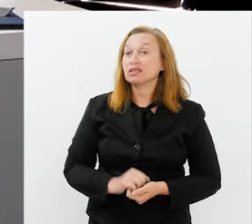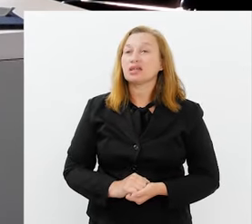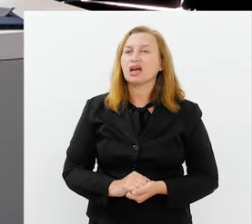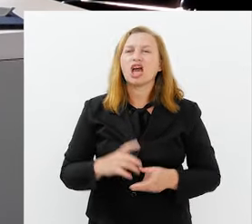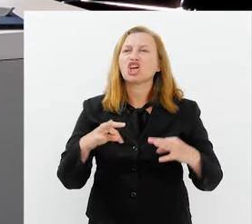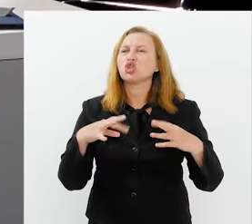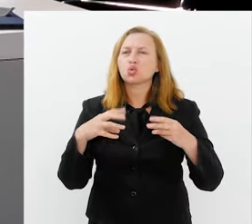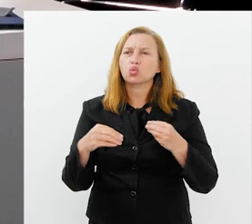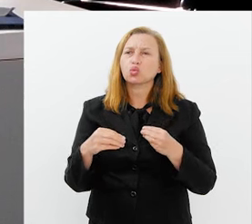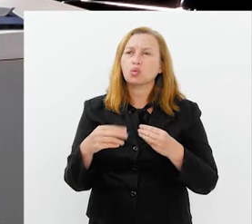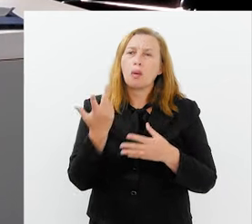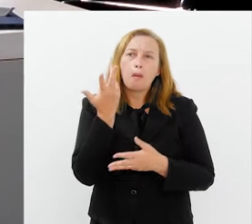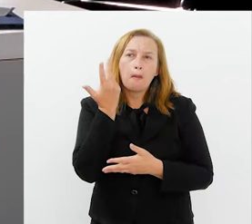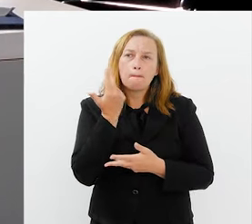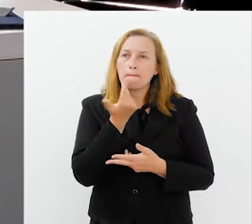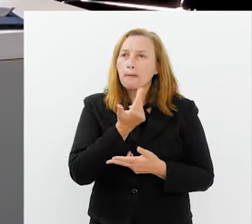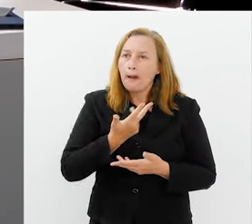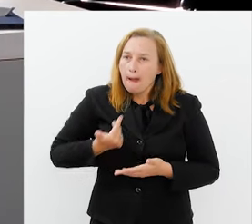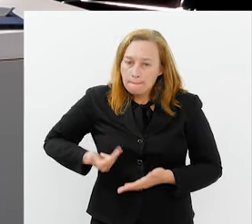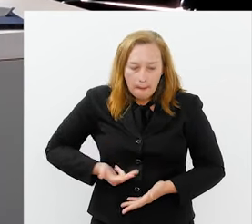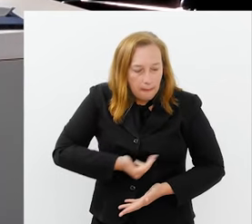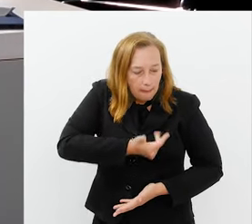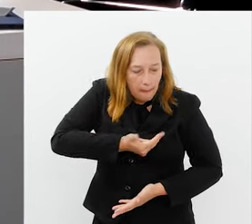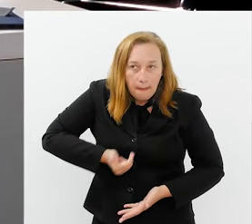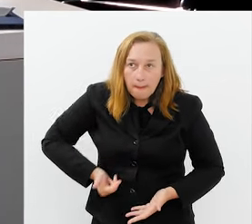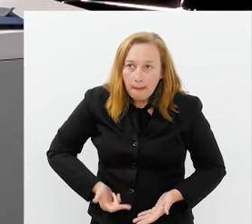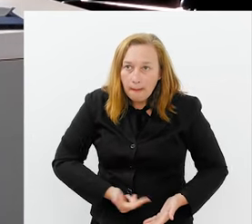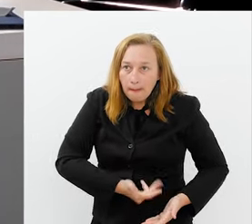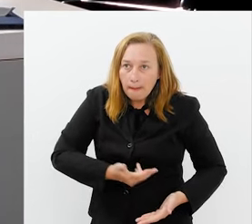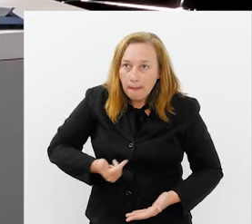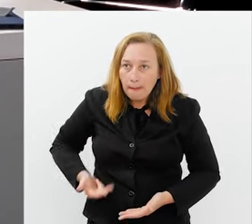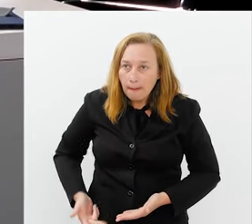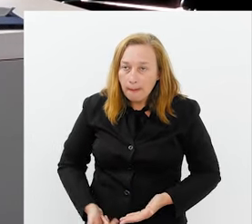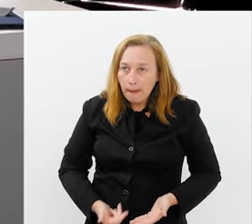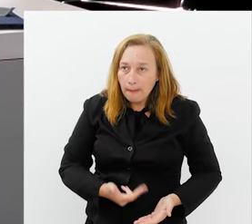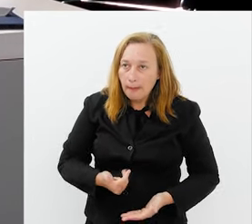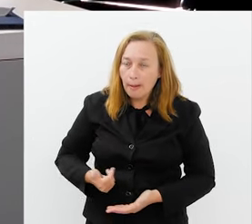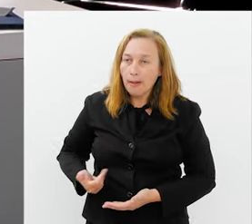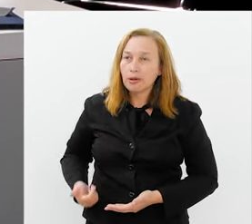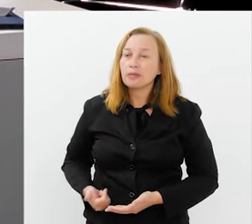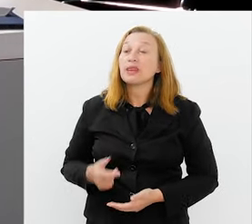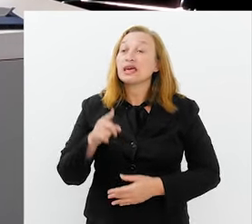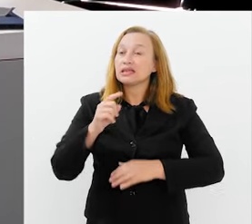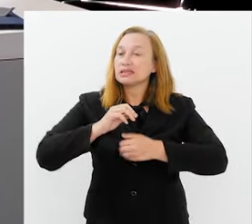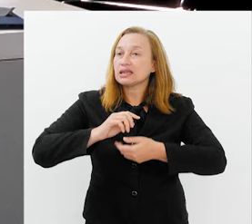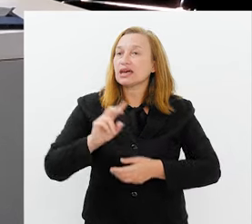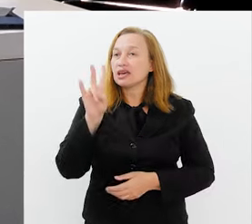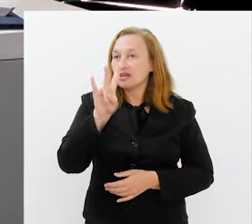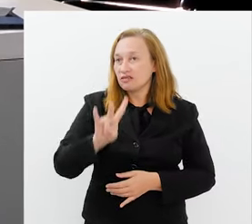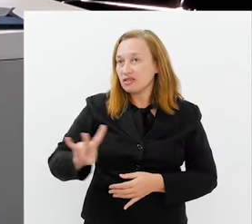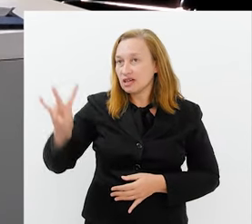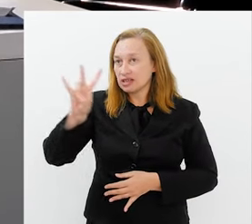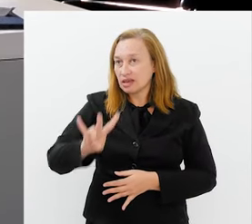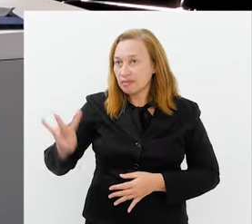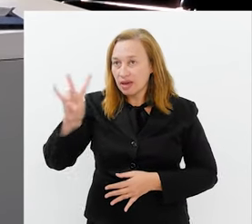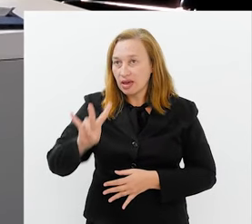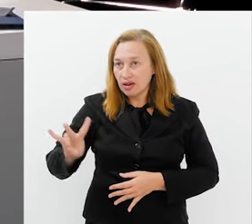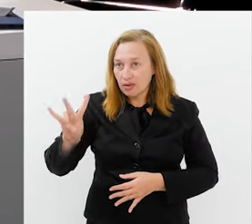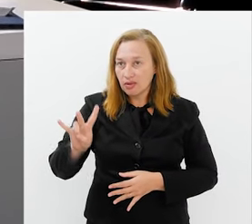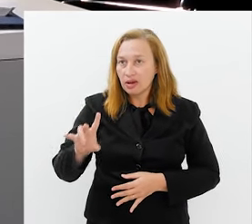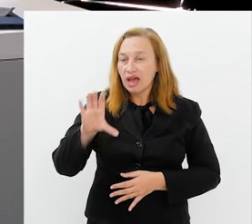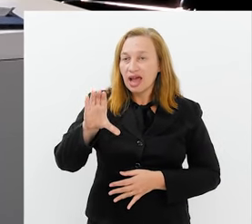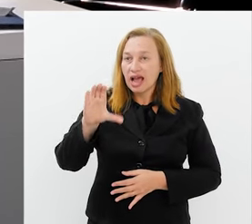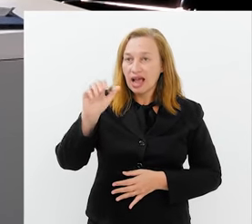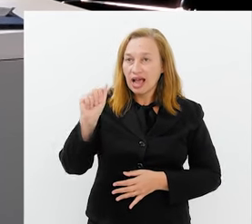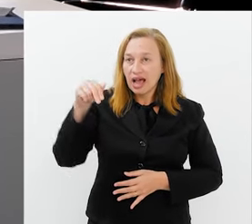Esse é... É tudo maquiagem, tá? O corpo também. É uma maquiagem corporal. Isso é Vila Isabel, do carnavalesco